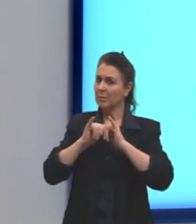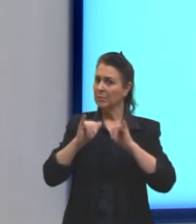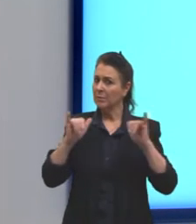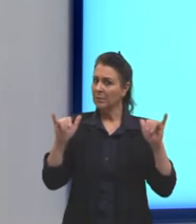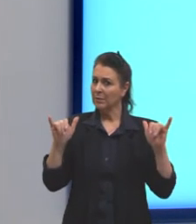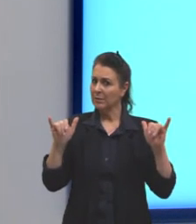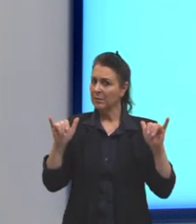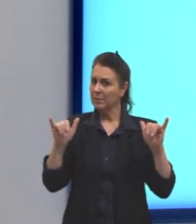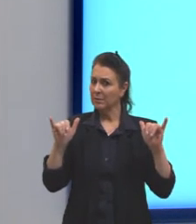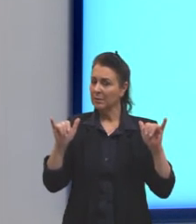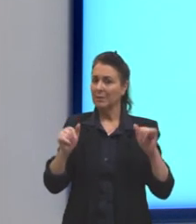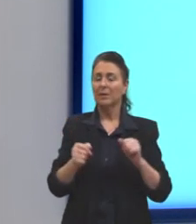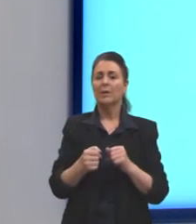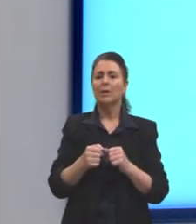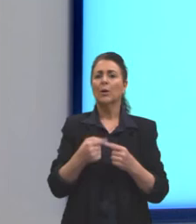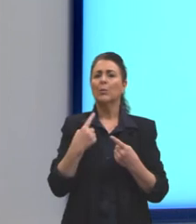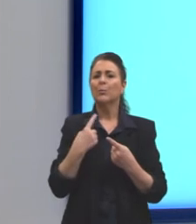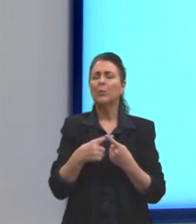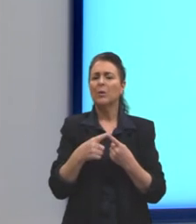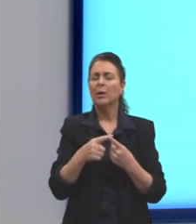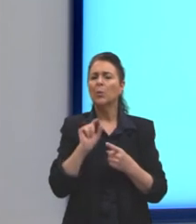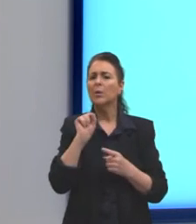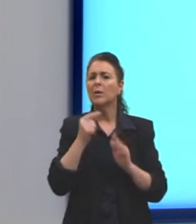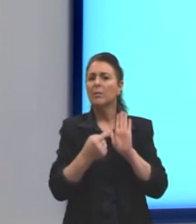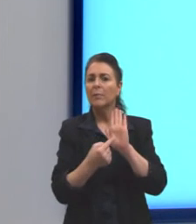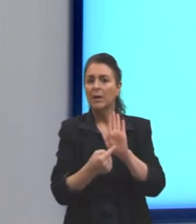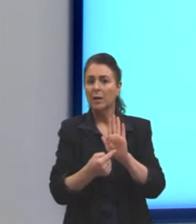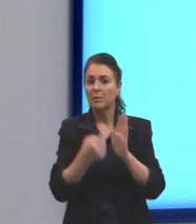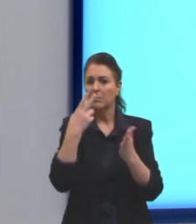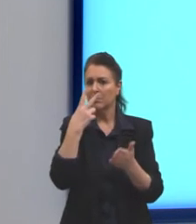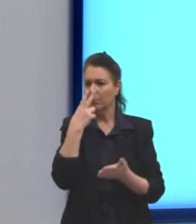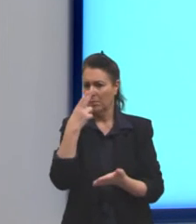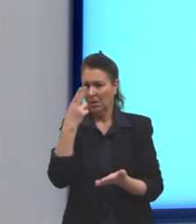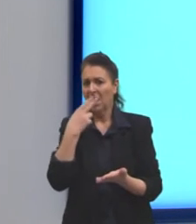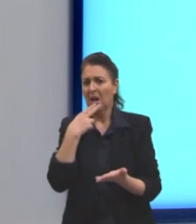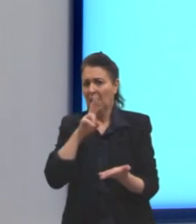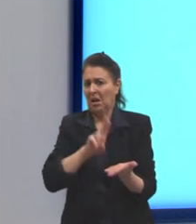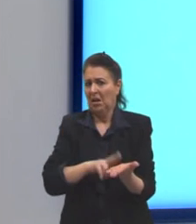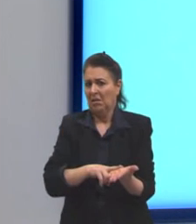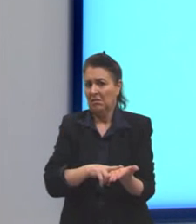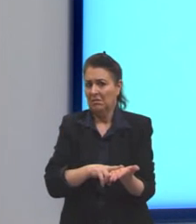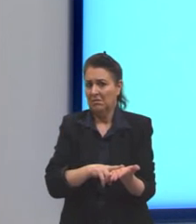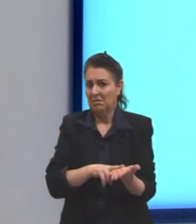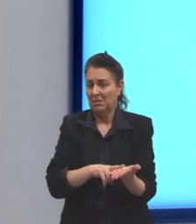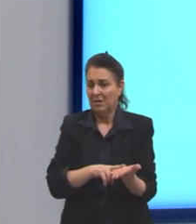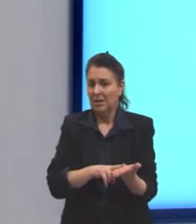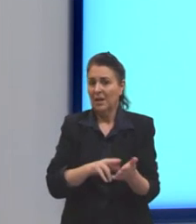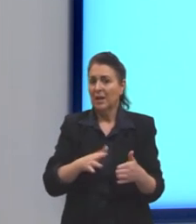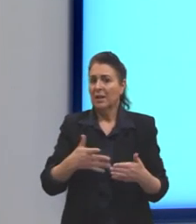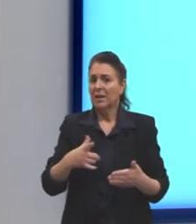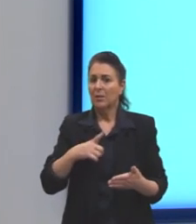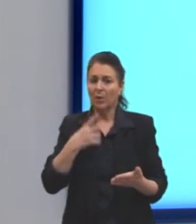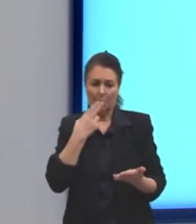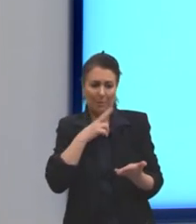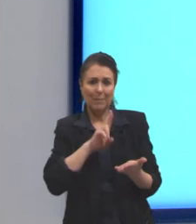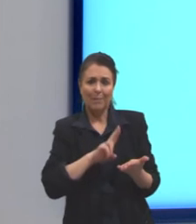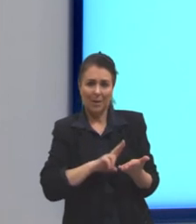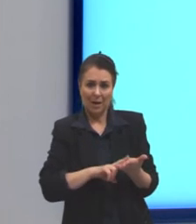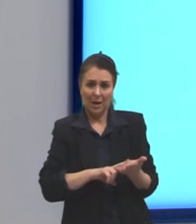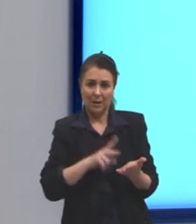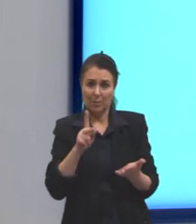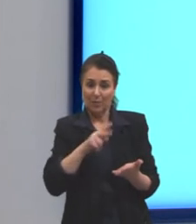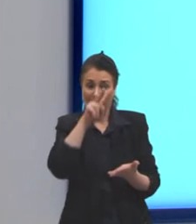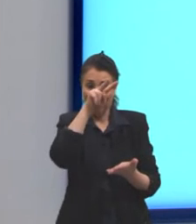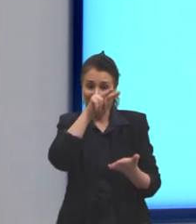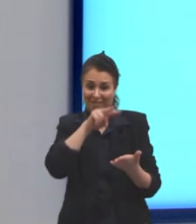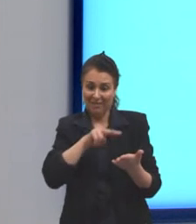aparentemente isso daqui é uma carta. Então, gente tem uma carta e eu vou ler ela com